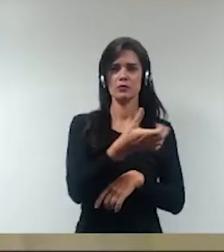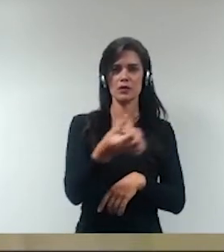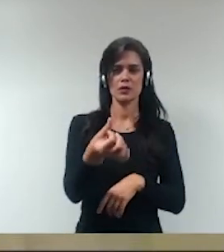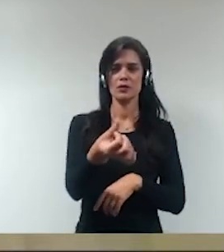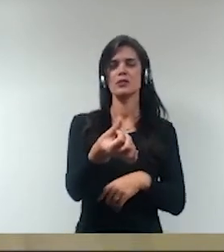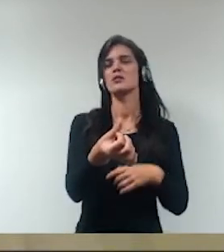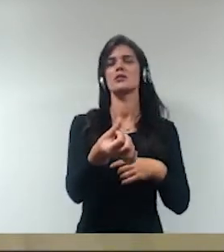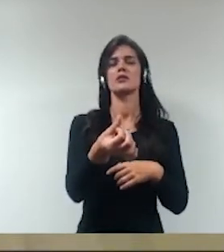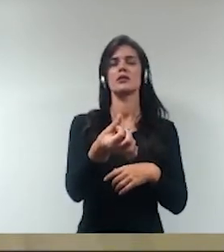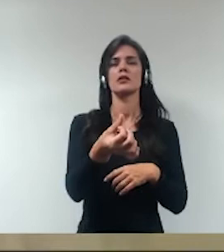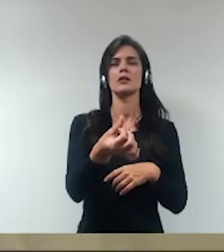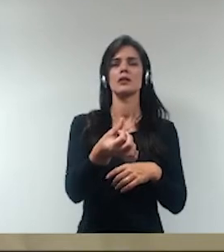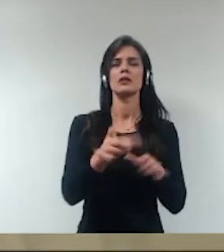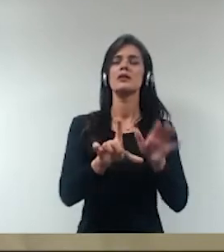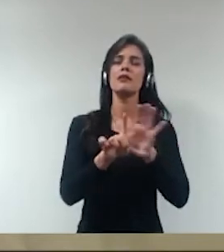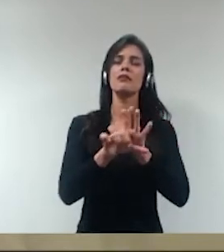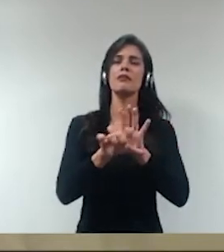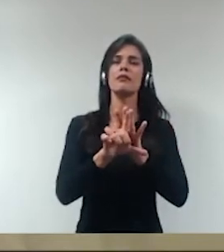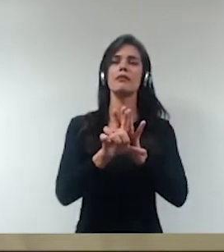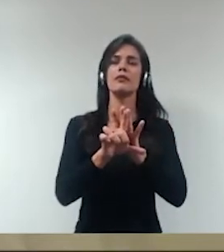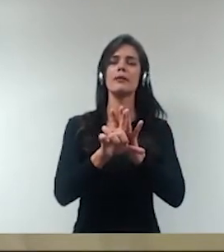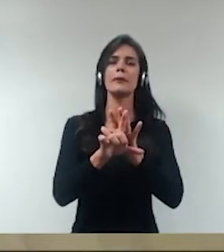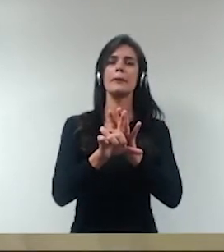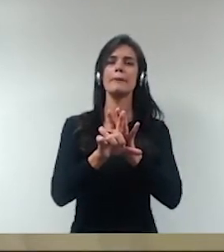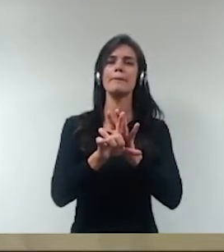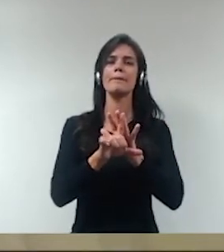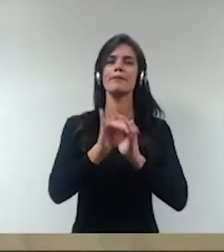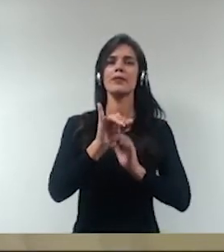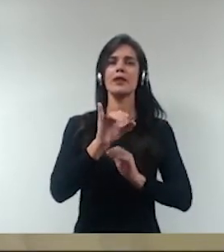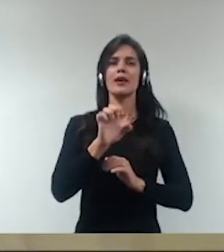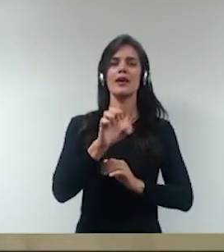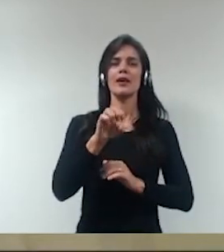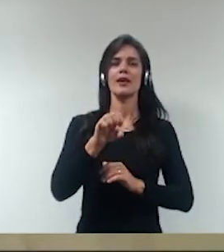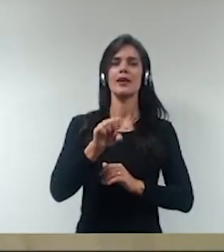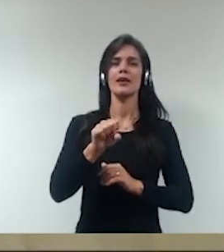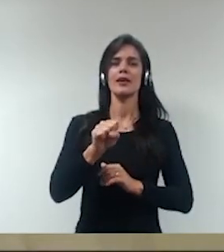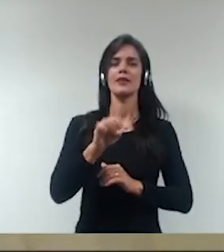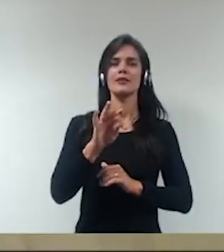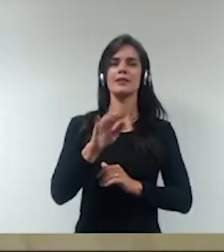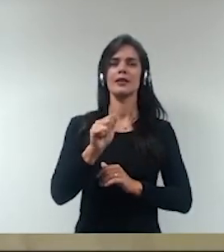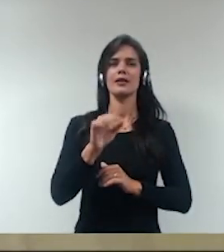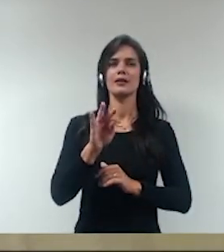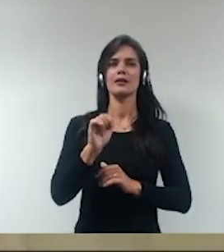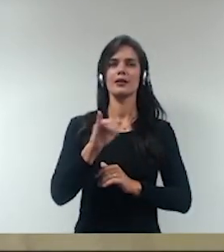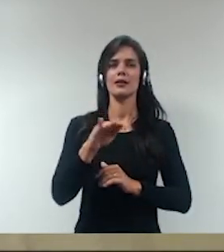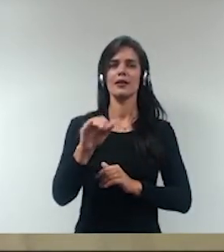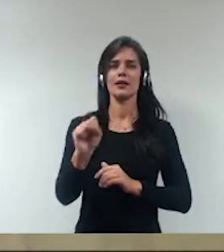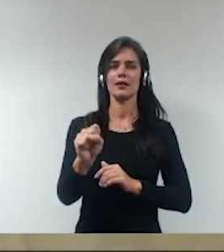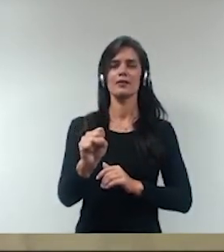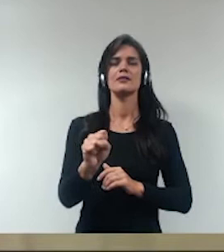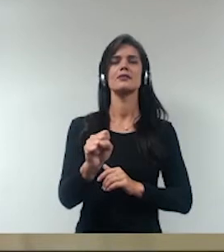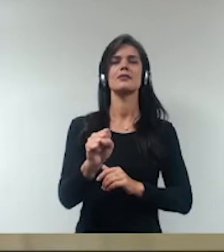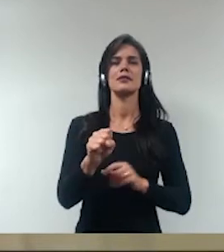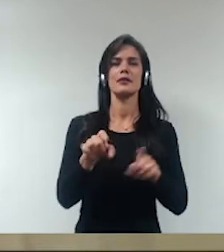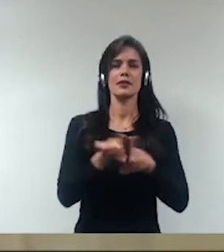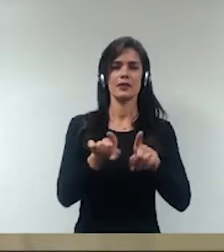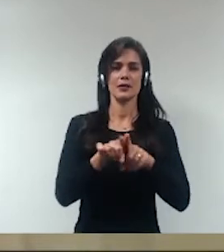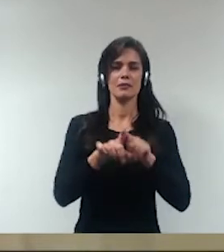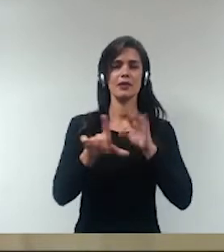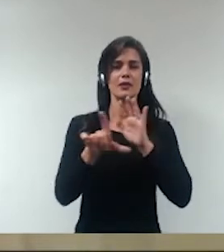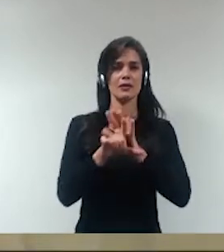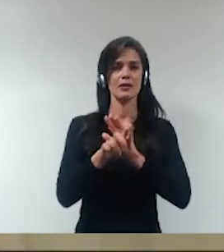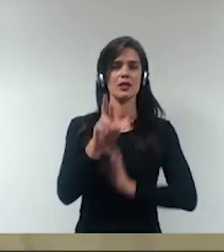.303, que é a chamada lei das estatais, tivemos também a lei de responsabilidade de fiscal,